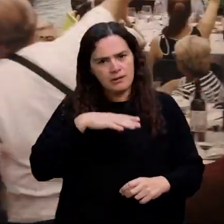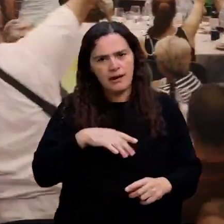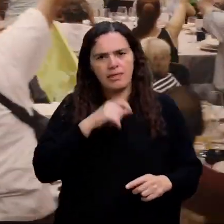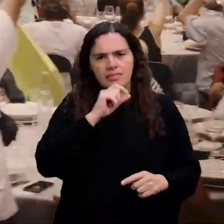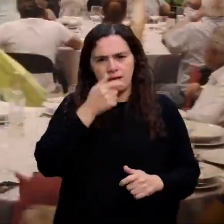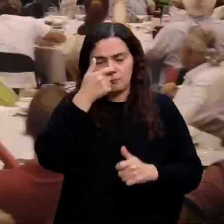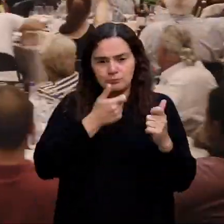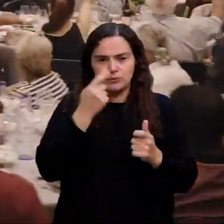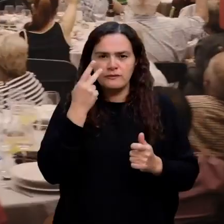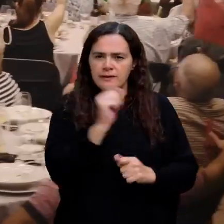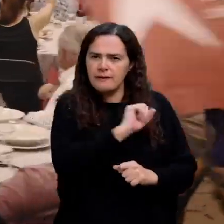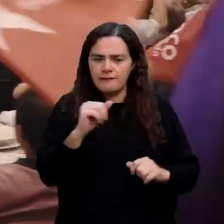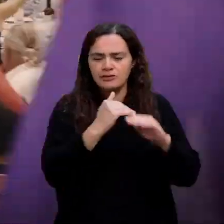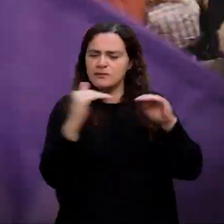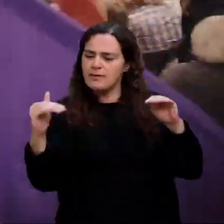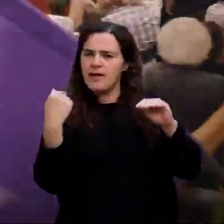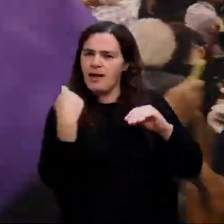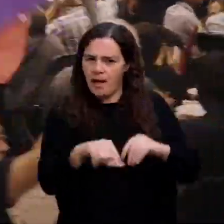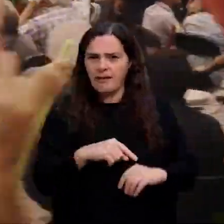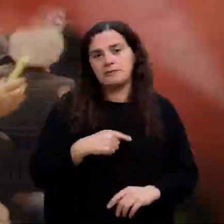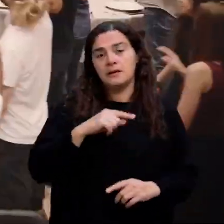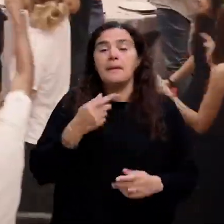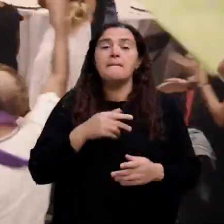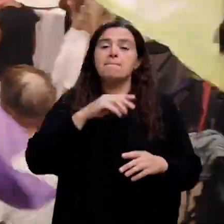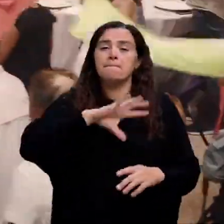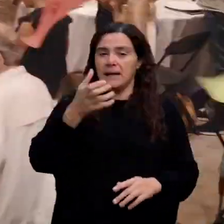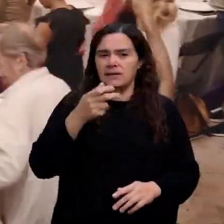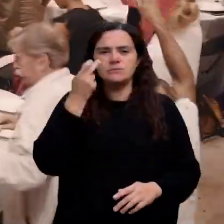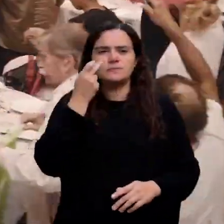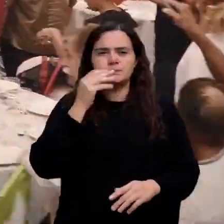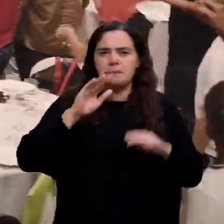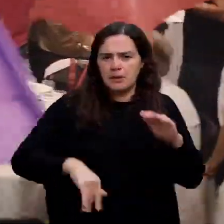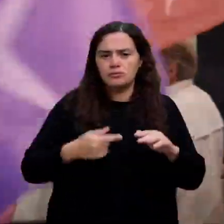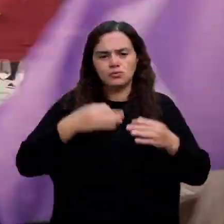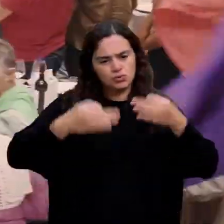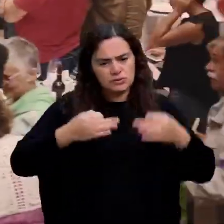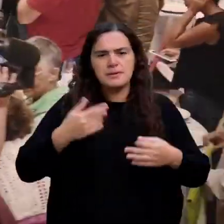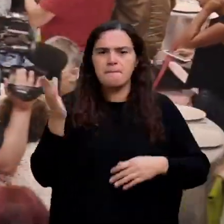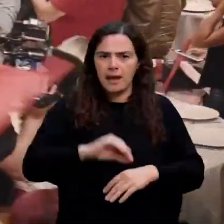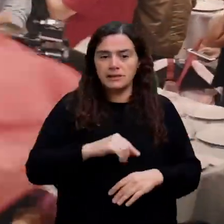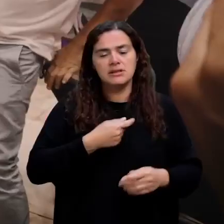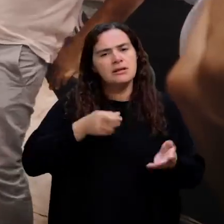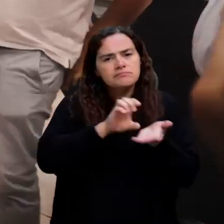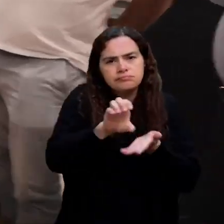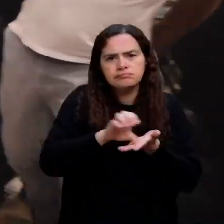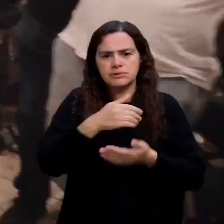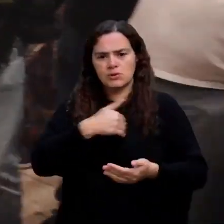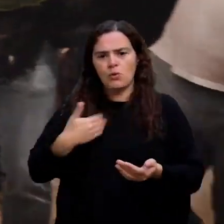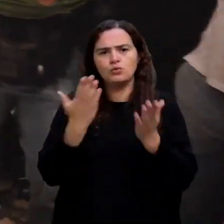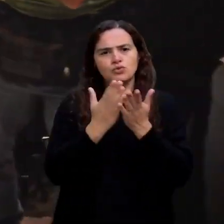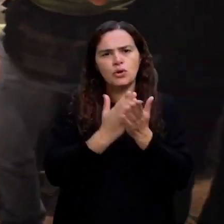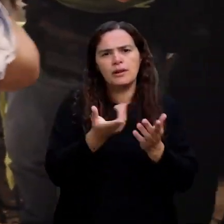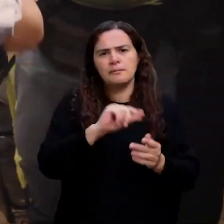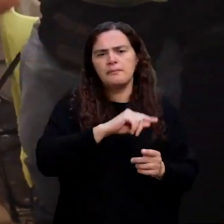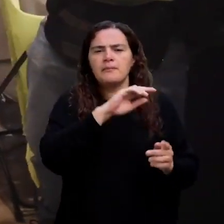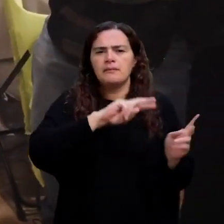a trazer estabilidade à vida das pessoas. Um país com menos privilégios e mais justiça. Com mais investimento na saúde, na escola, na transição